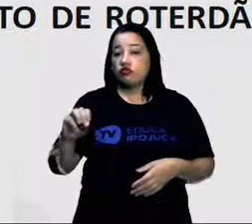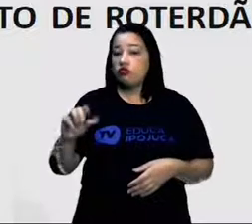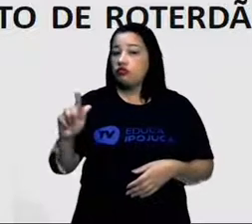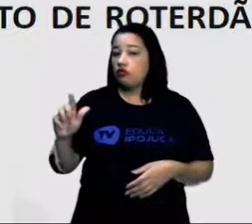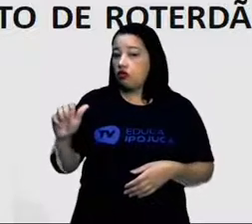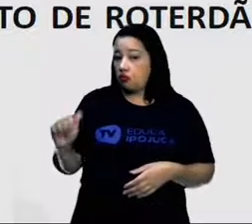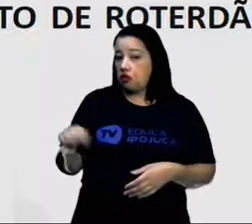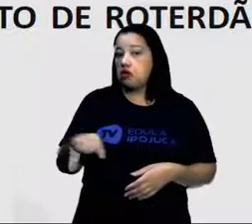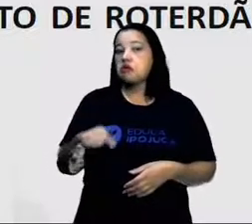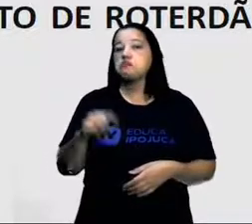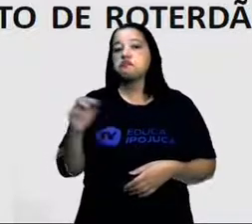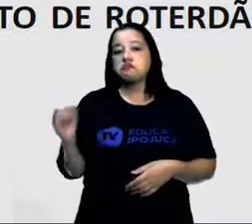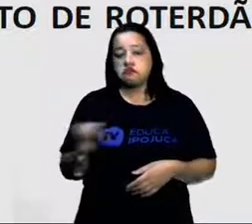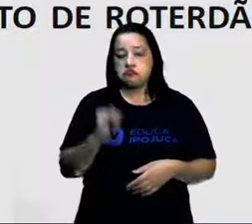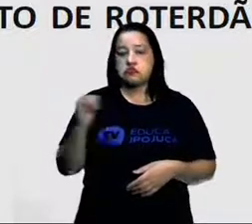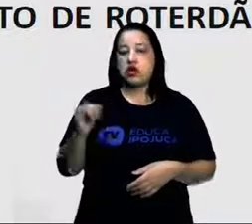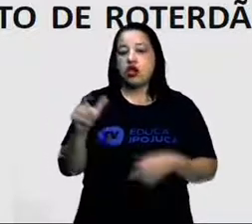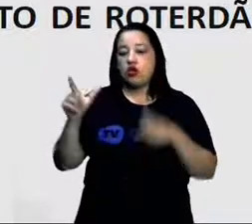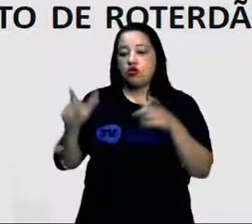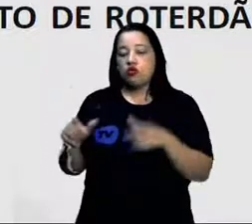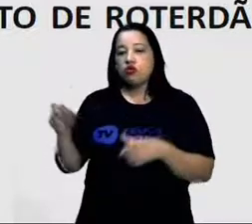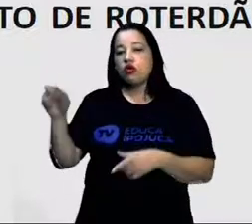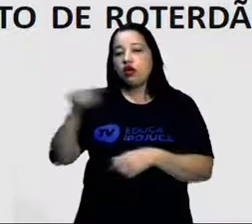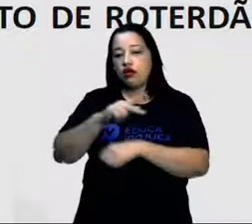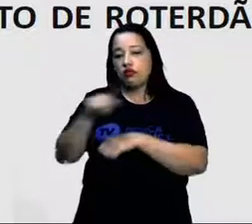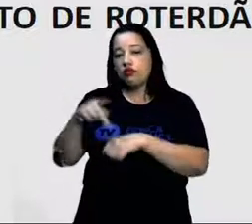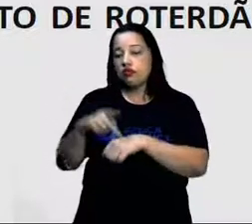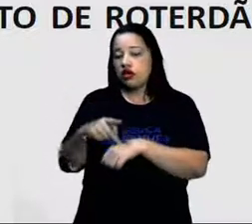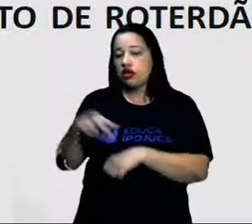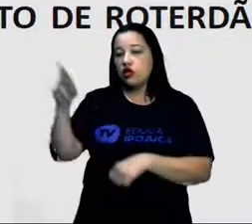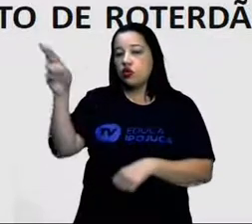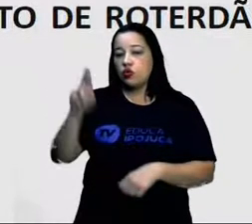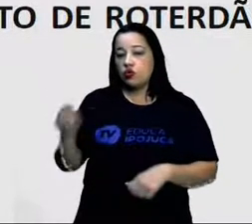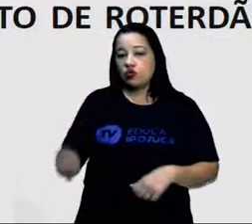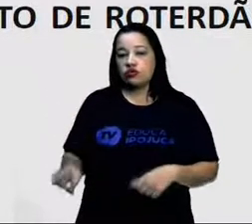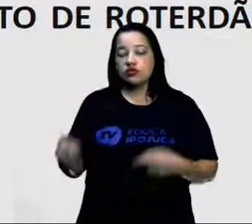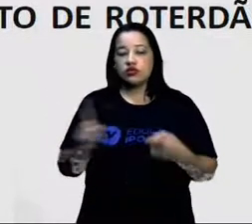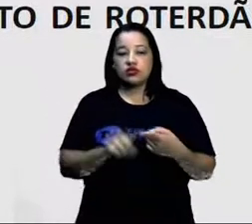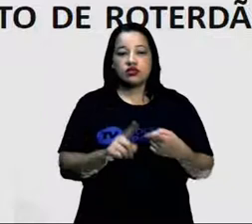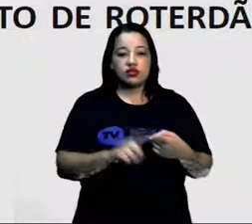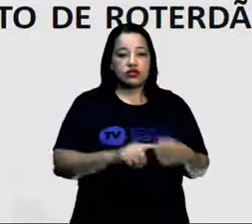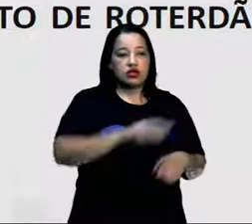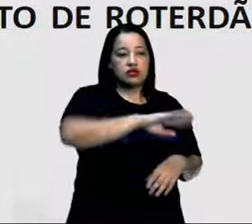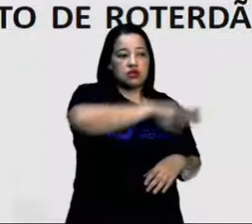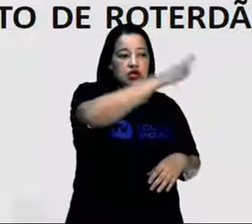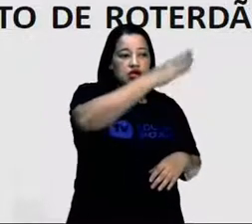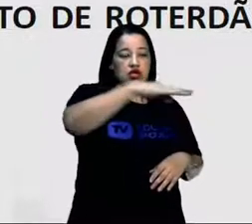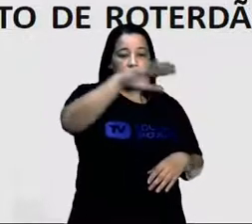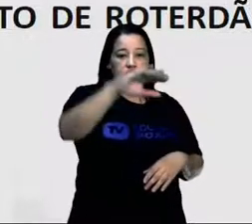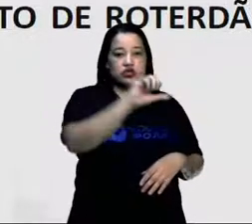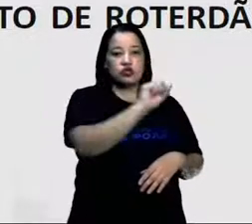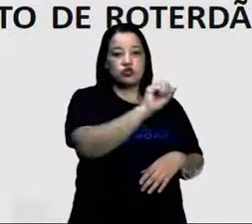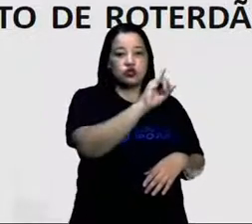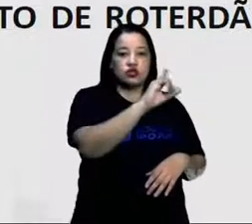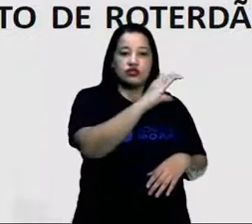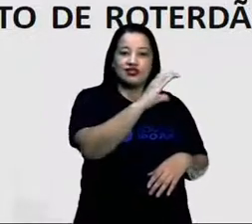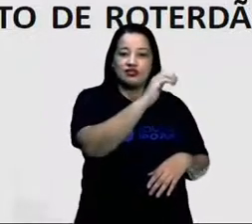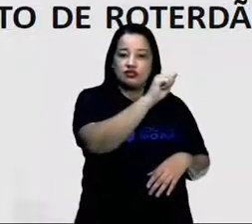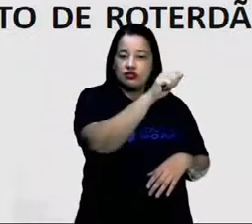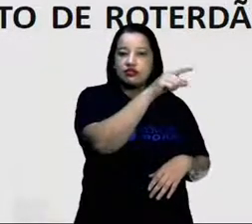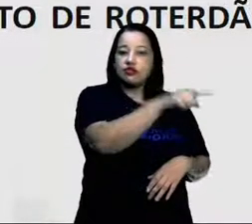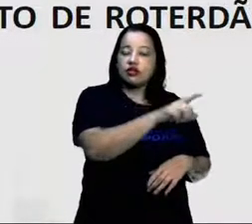Rússia, e o Reno, que nasce nos Alpes Suíços e deságua no Mar do Norte, junto